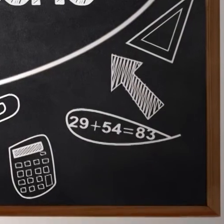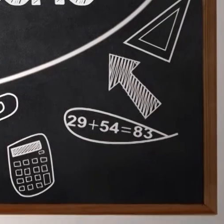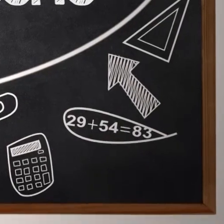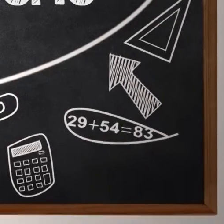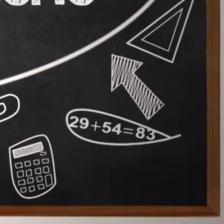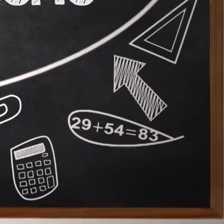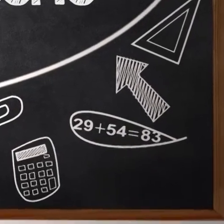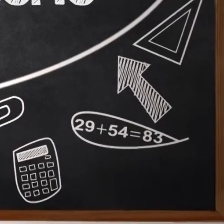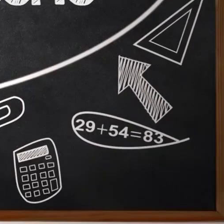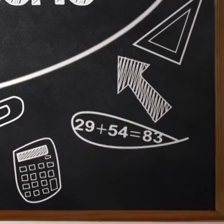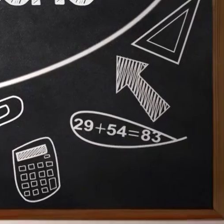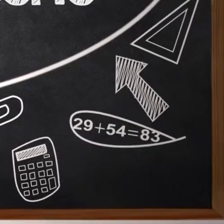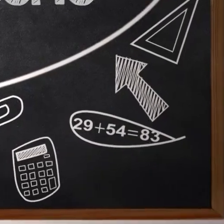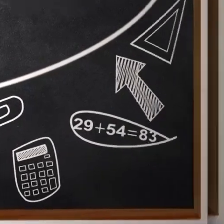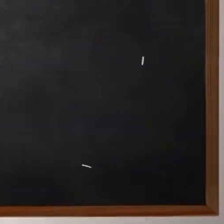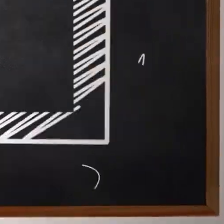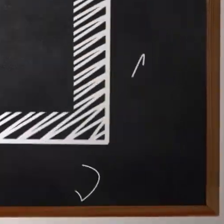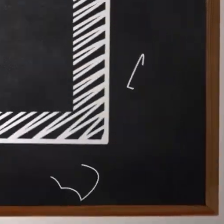E aí